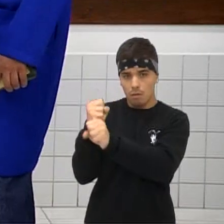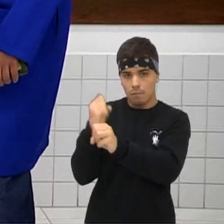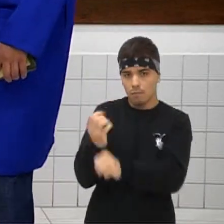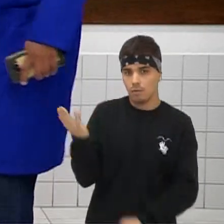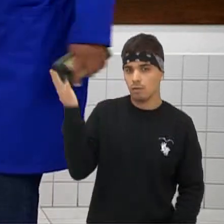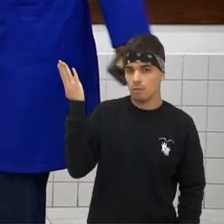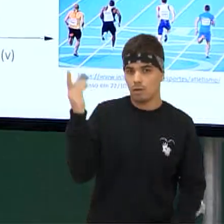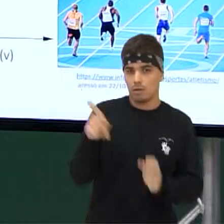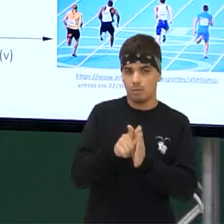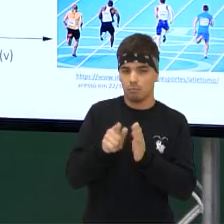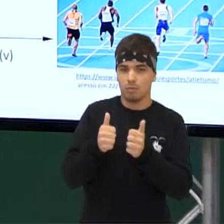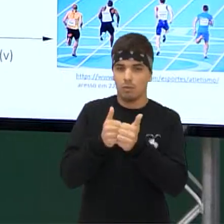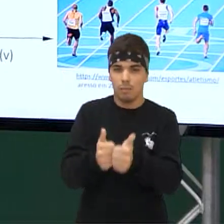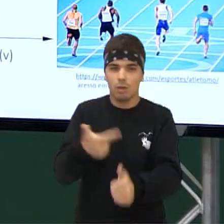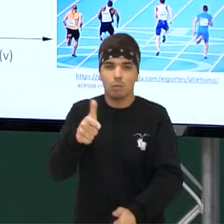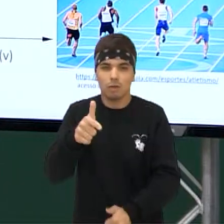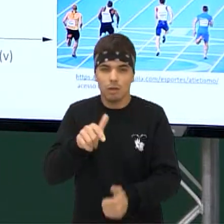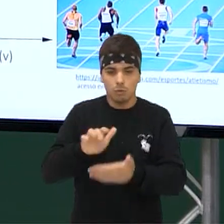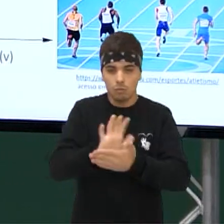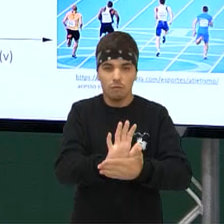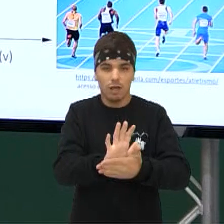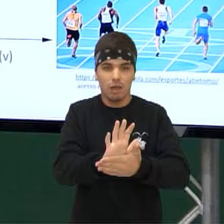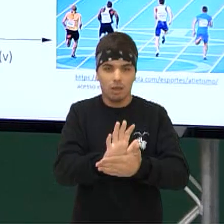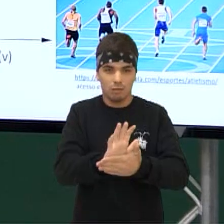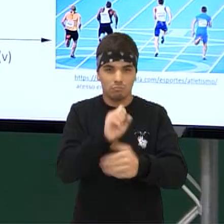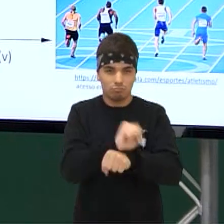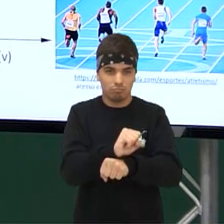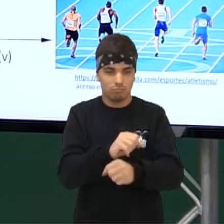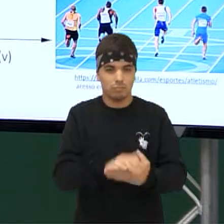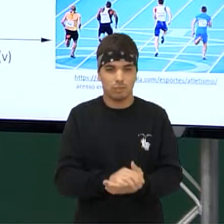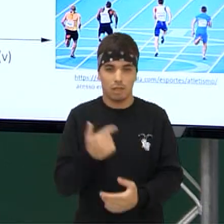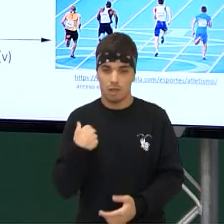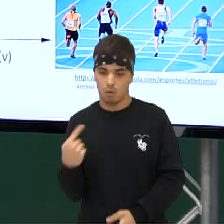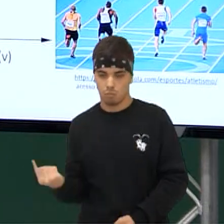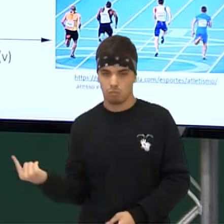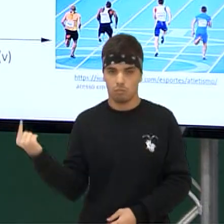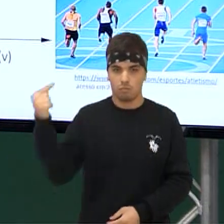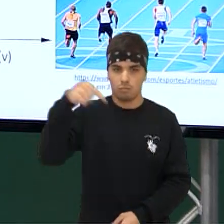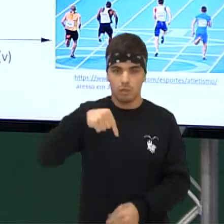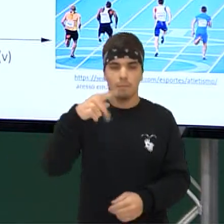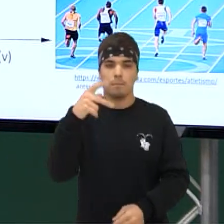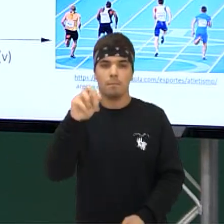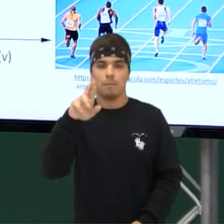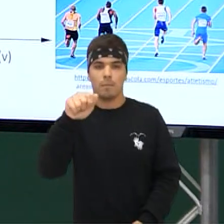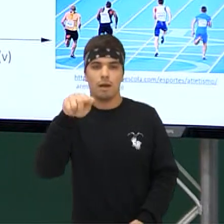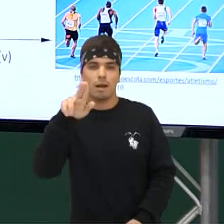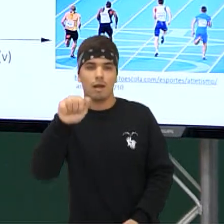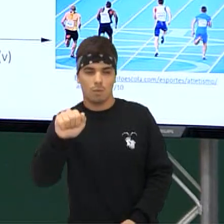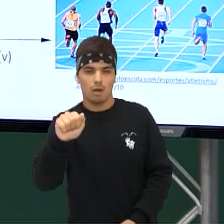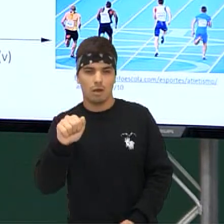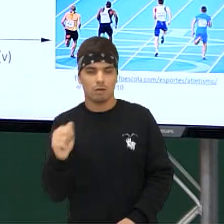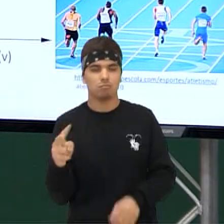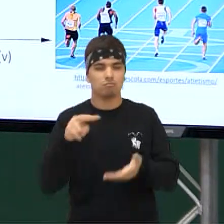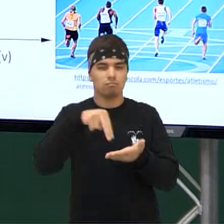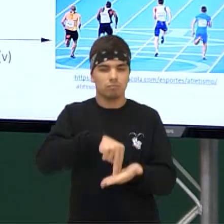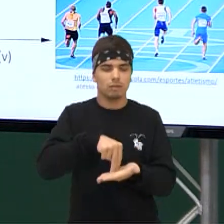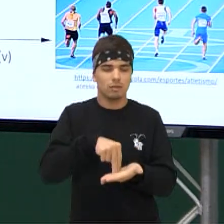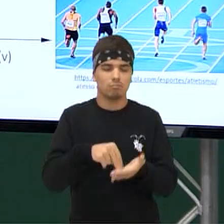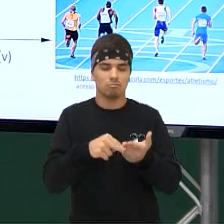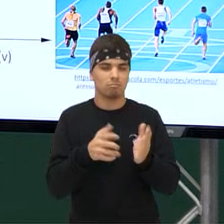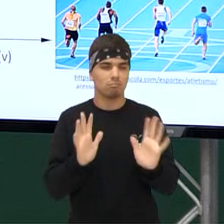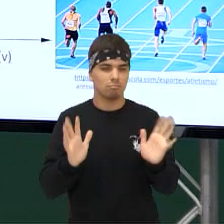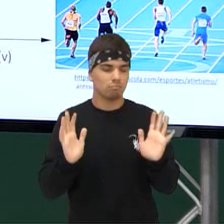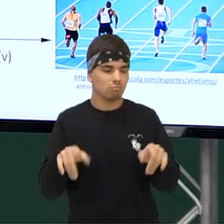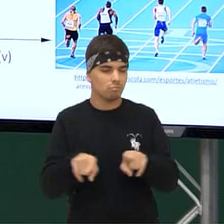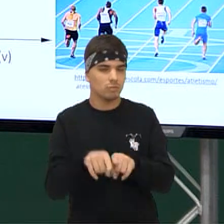que é a fórmula do caminhão sem freio Por que isso? Quando eu venho de Paranaguá, né? Então eu pego o meu bonzeiro, subo aqui bem tranquilão E só